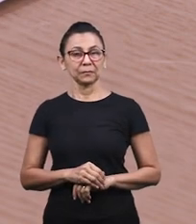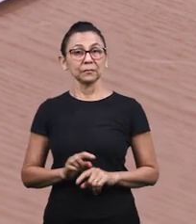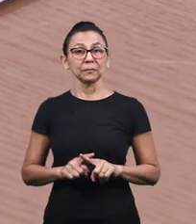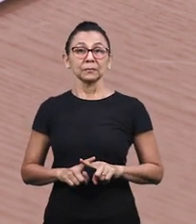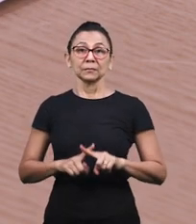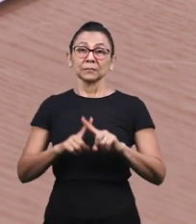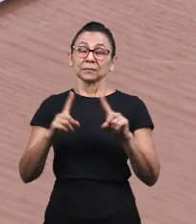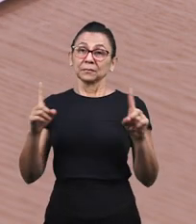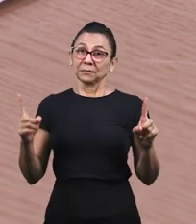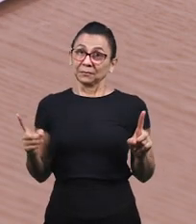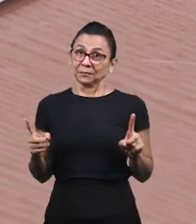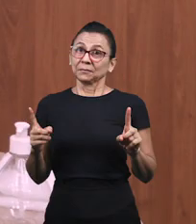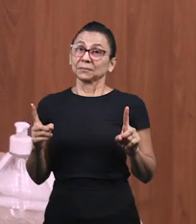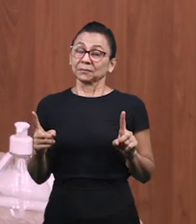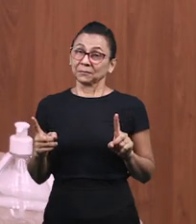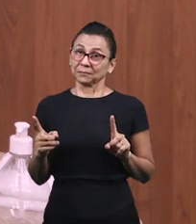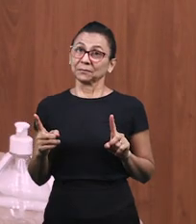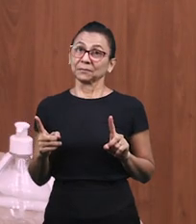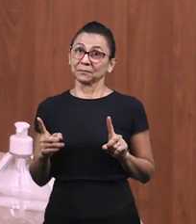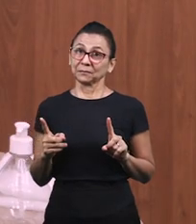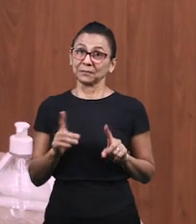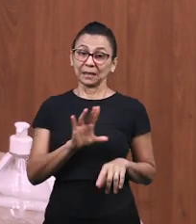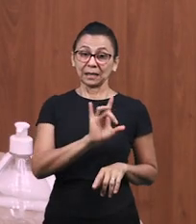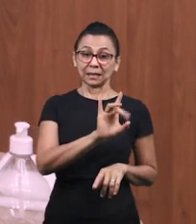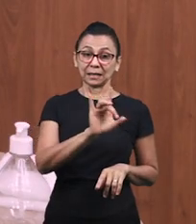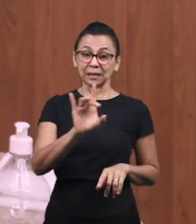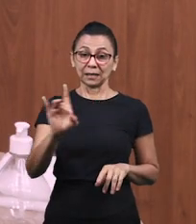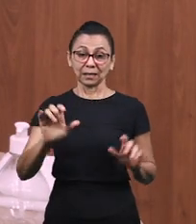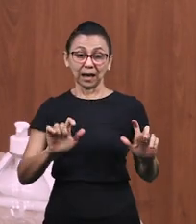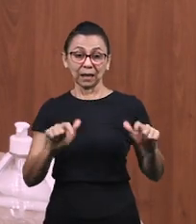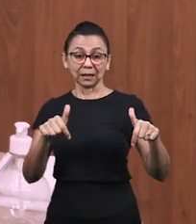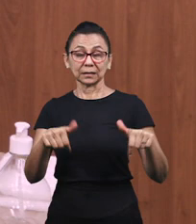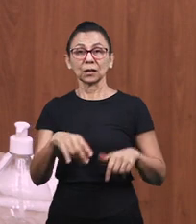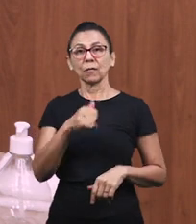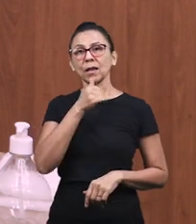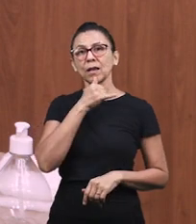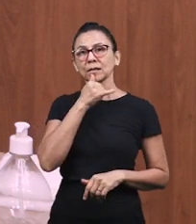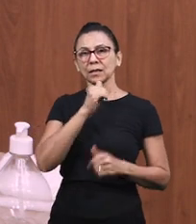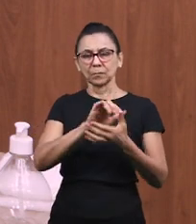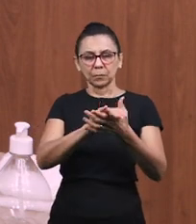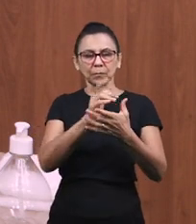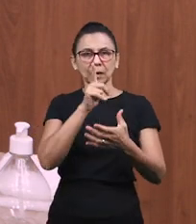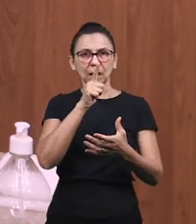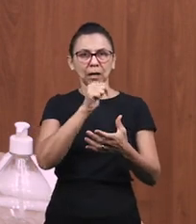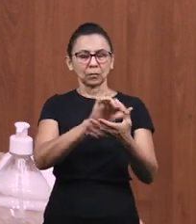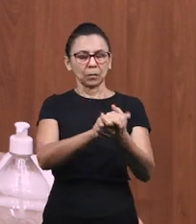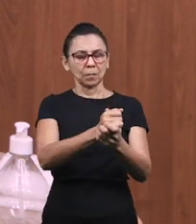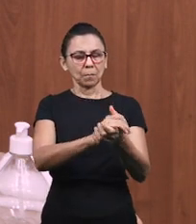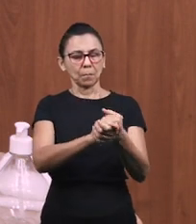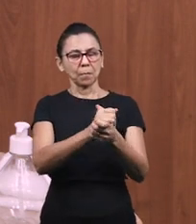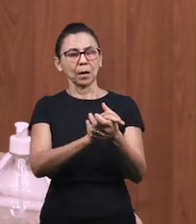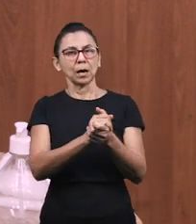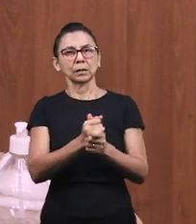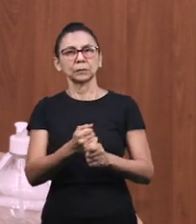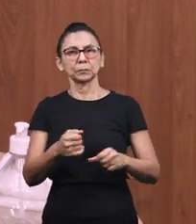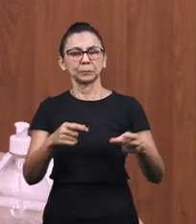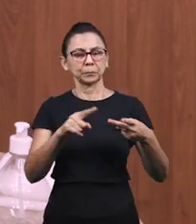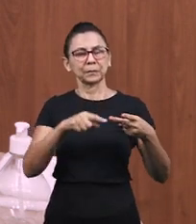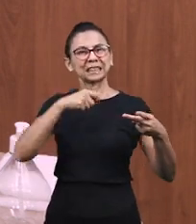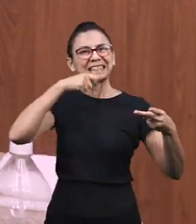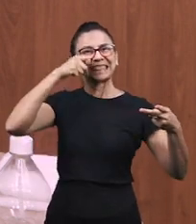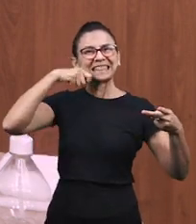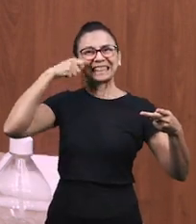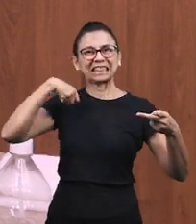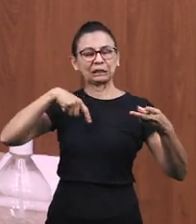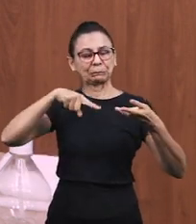Mas, para a independência de cada ação, como por exemplo, lavar as mãos, escovar os dentes e tomar